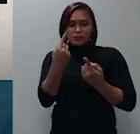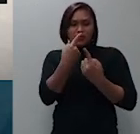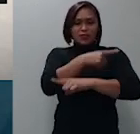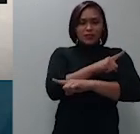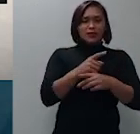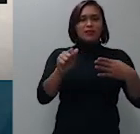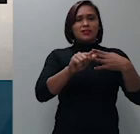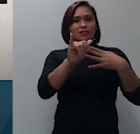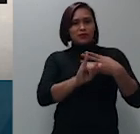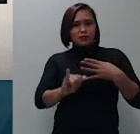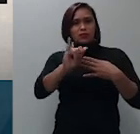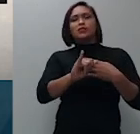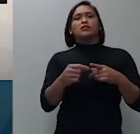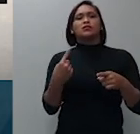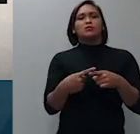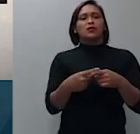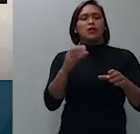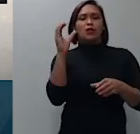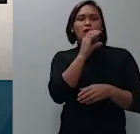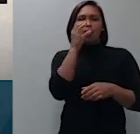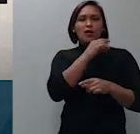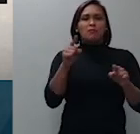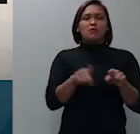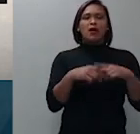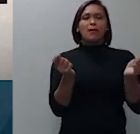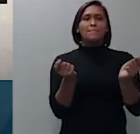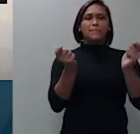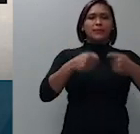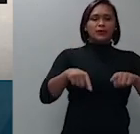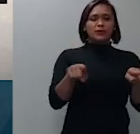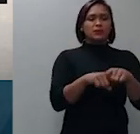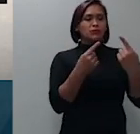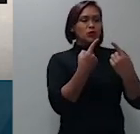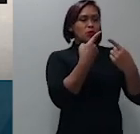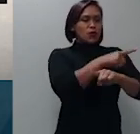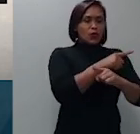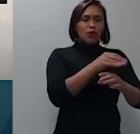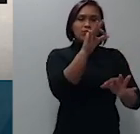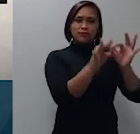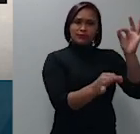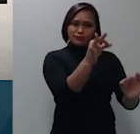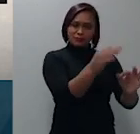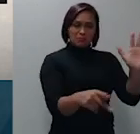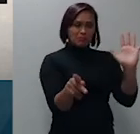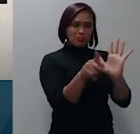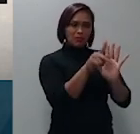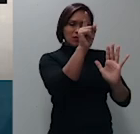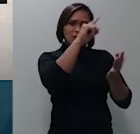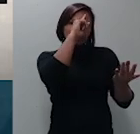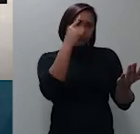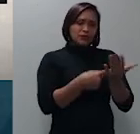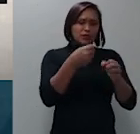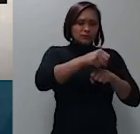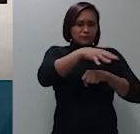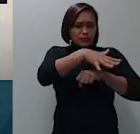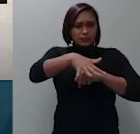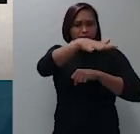imediatamente cabível contra o comando judicial que determina a redistribuição do ânus probatório